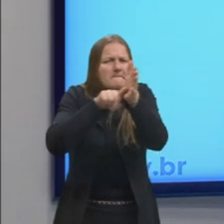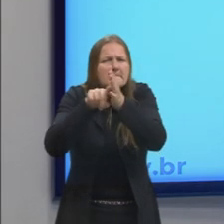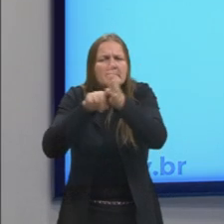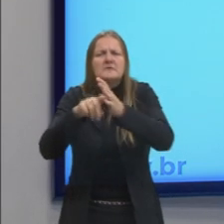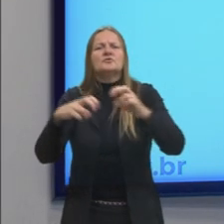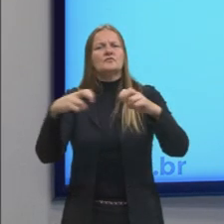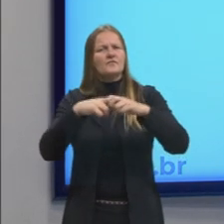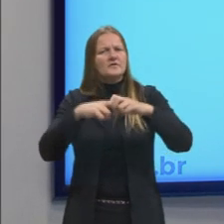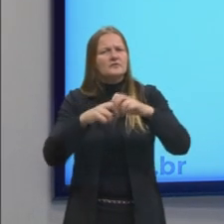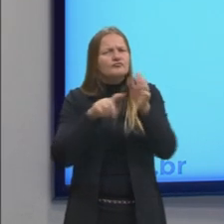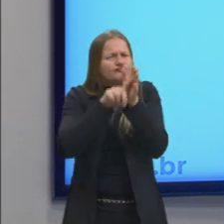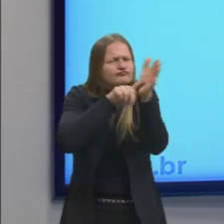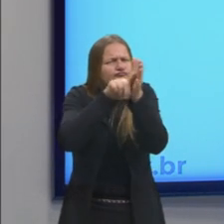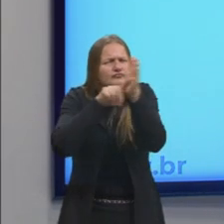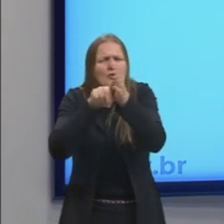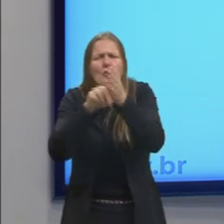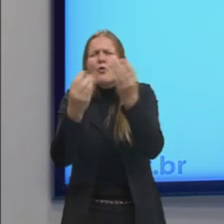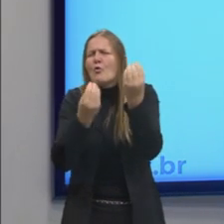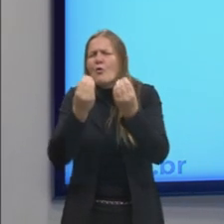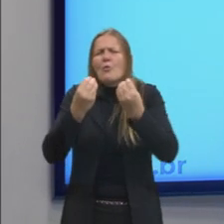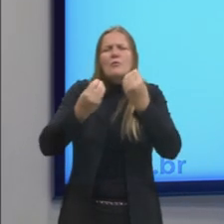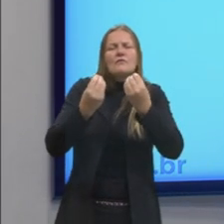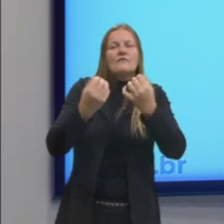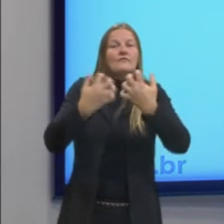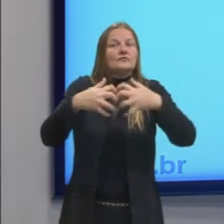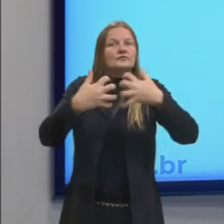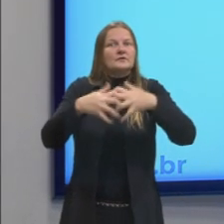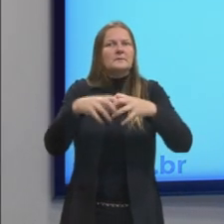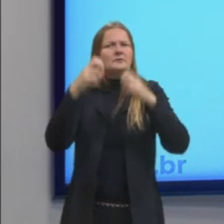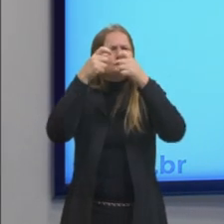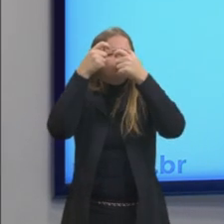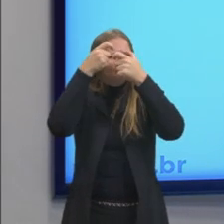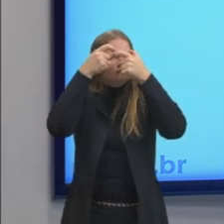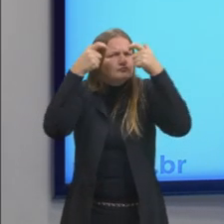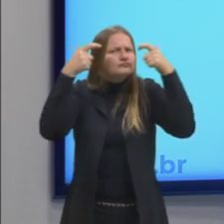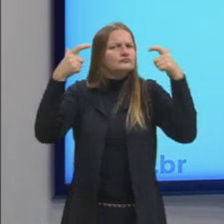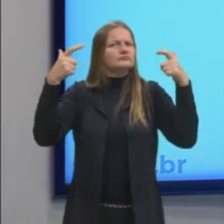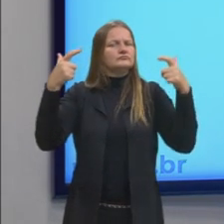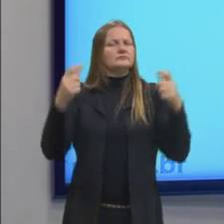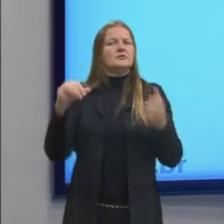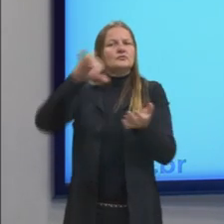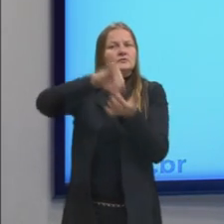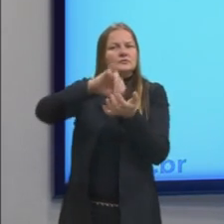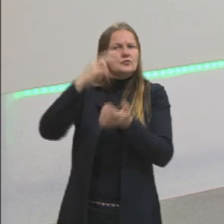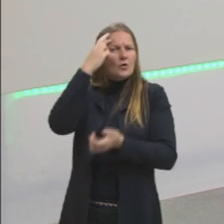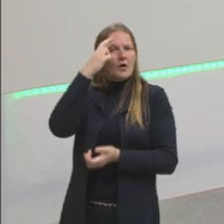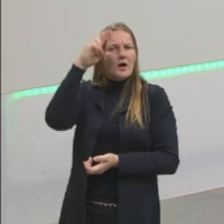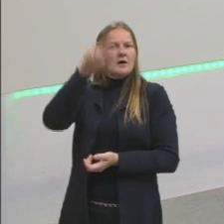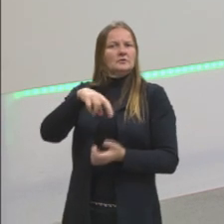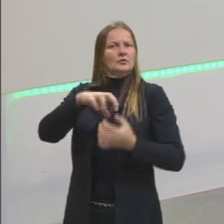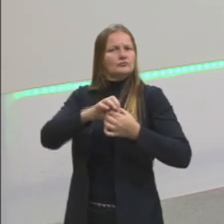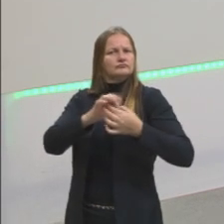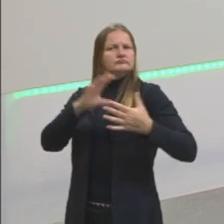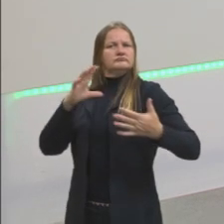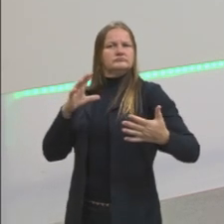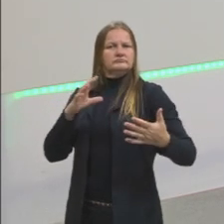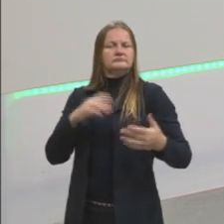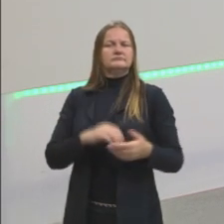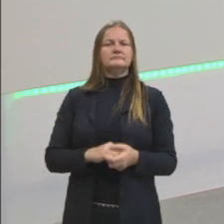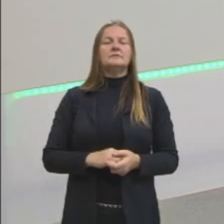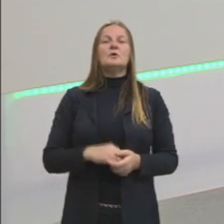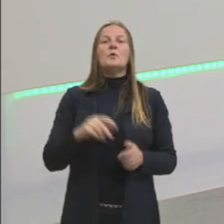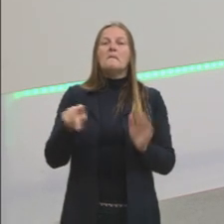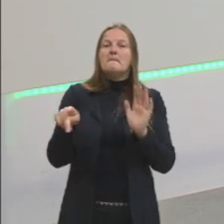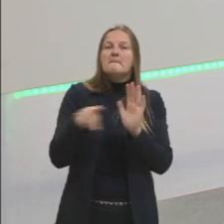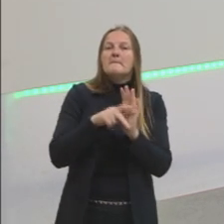físicos, para que agora o conhecimento centre-se na razão e na liberdade. Que o próprio ser humano